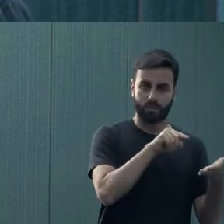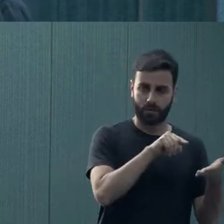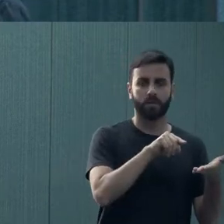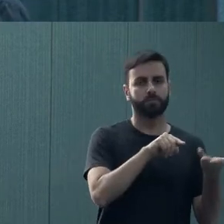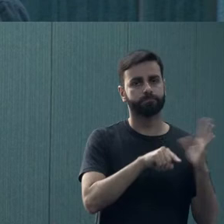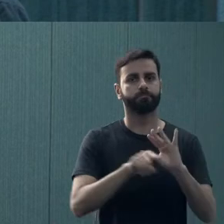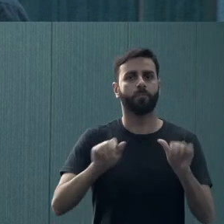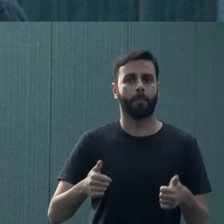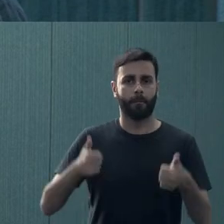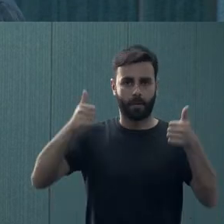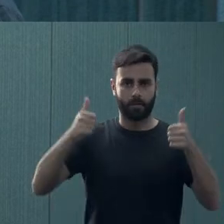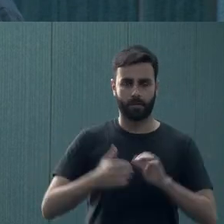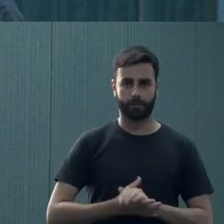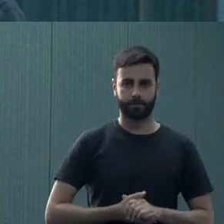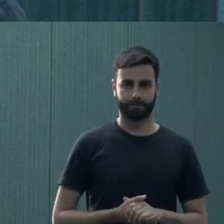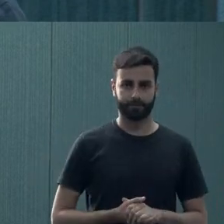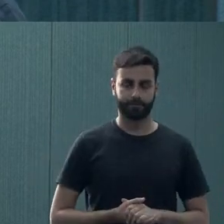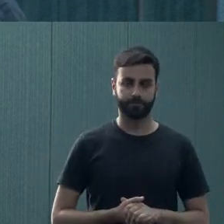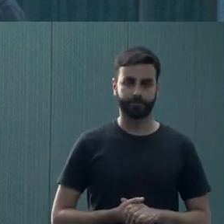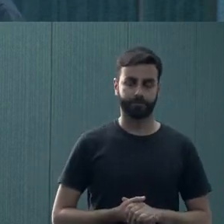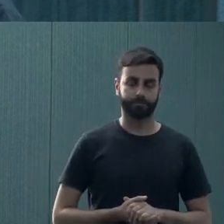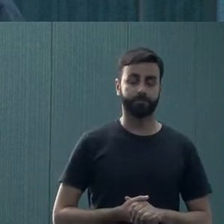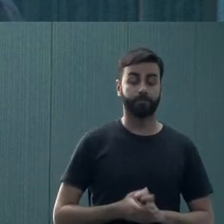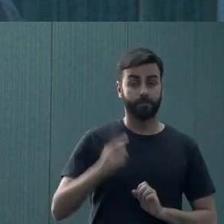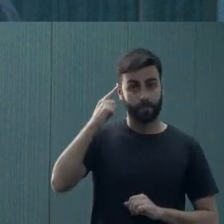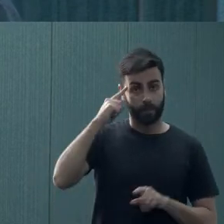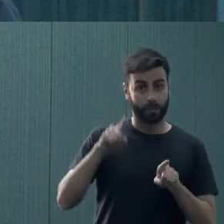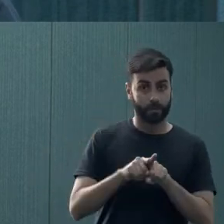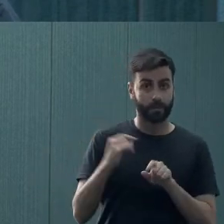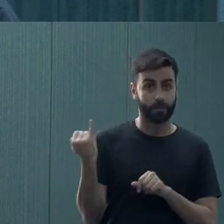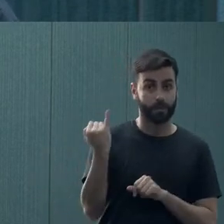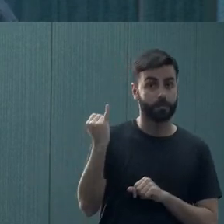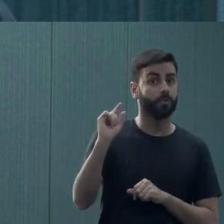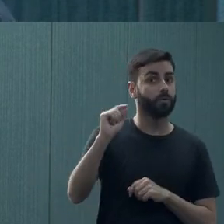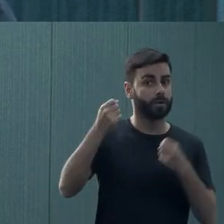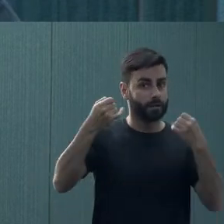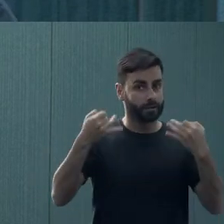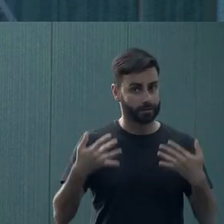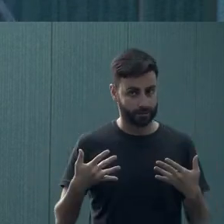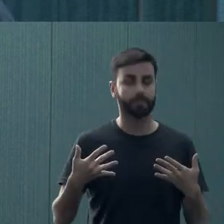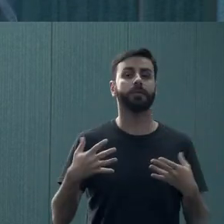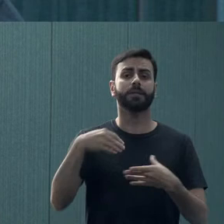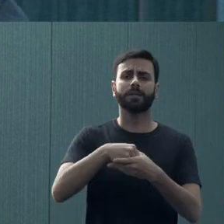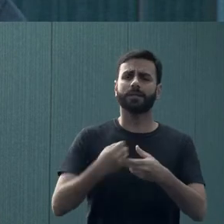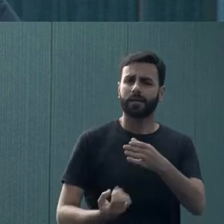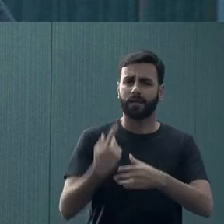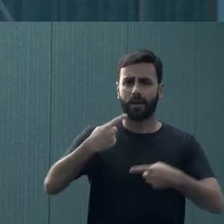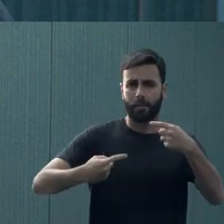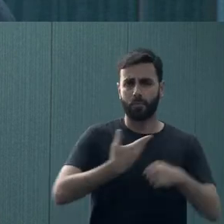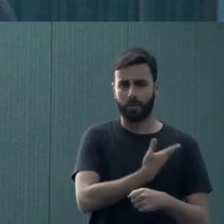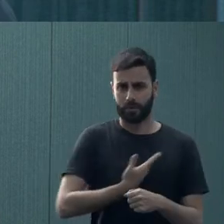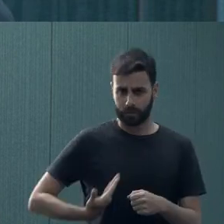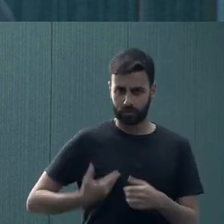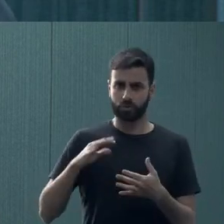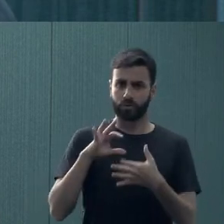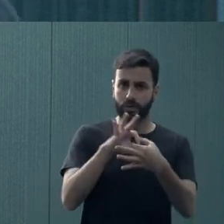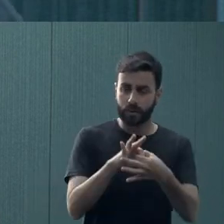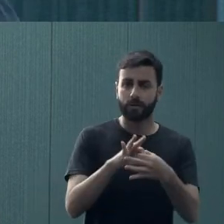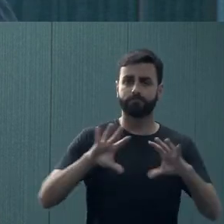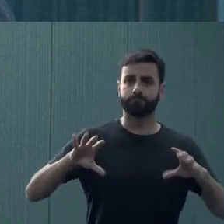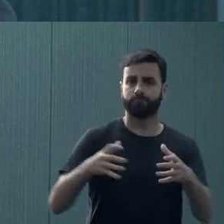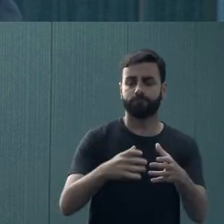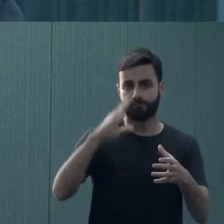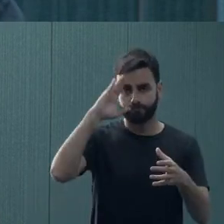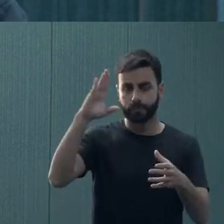essa saúde mental. Eu acho importante destacar, nesse sentido, a importância de políticas públicas, ações coletivas, especialmente